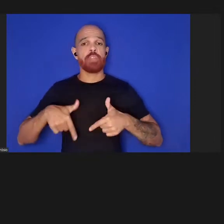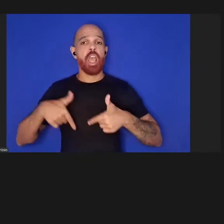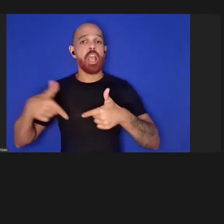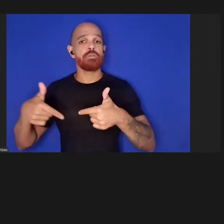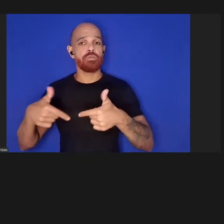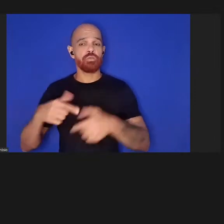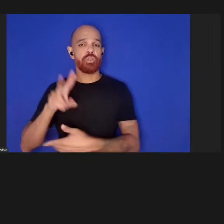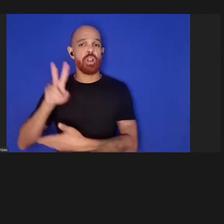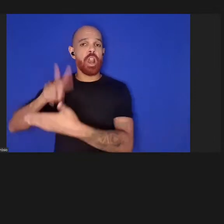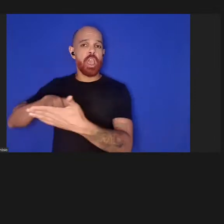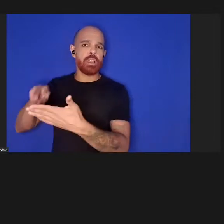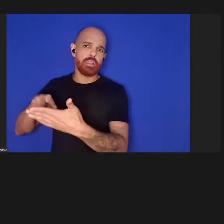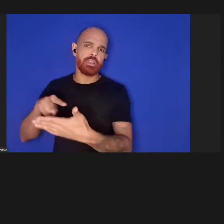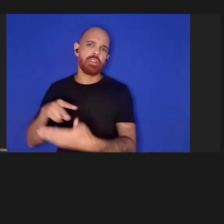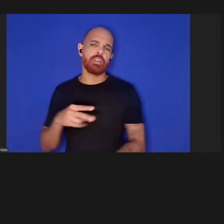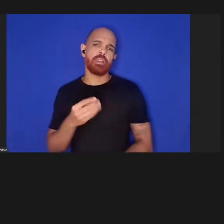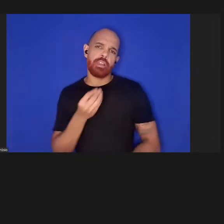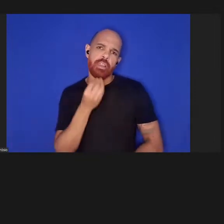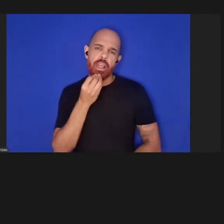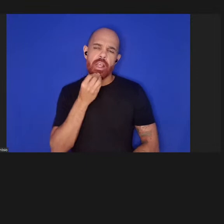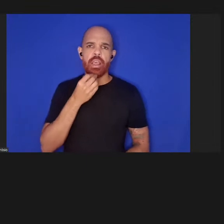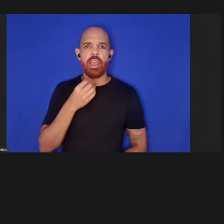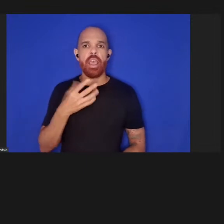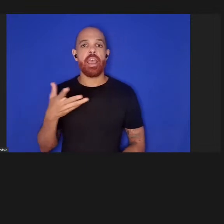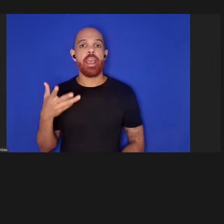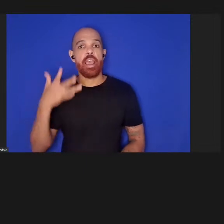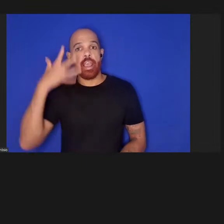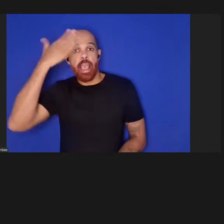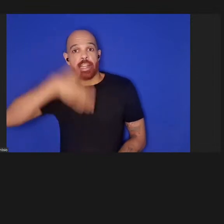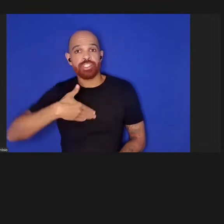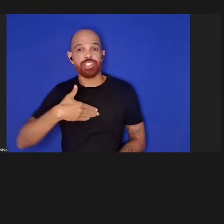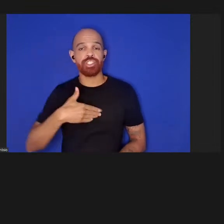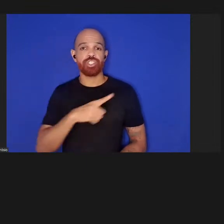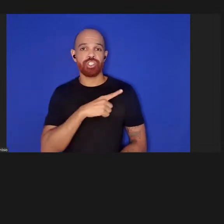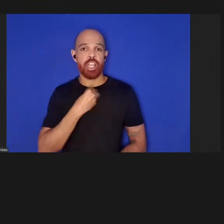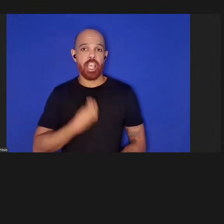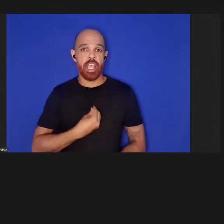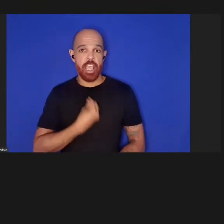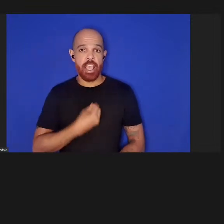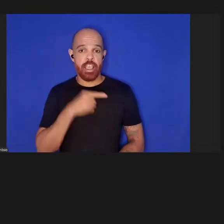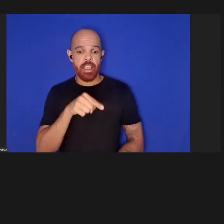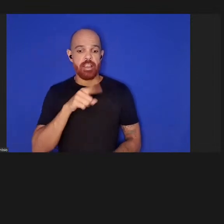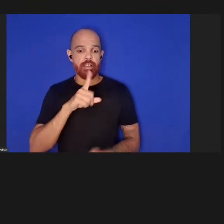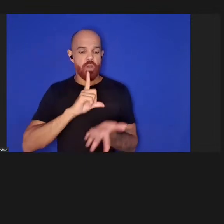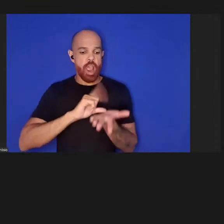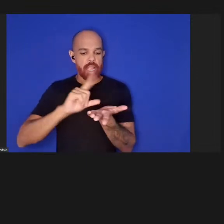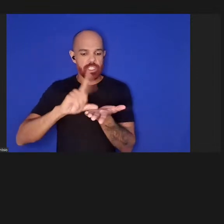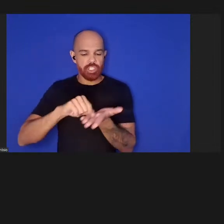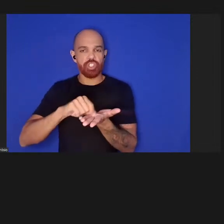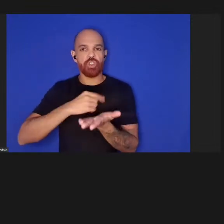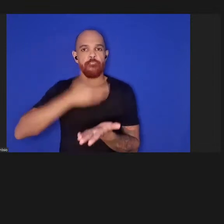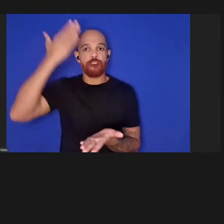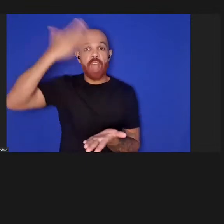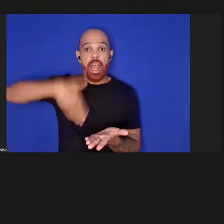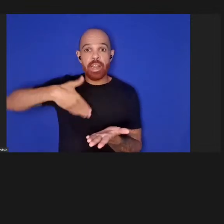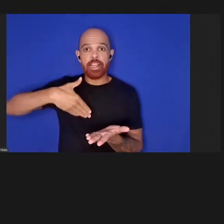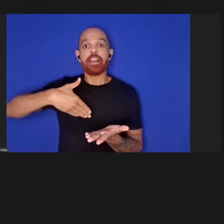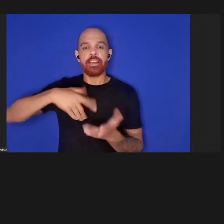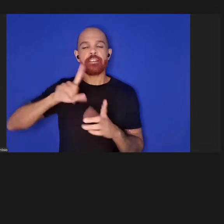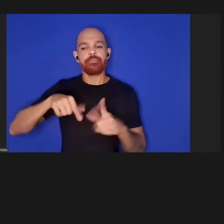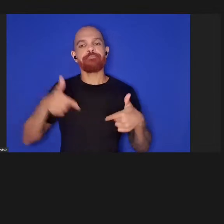claro que a garantia de poder estar na presença de um artigo validado está sendo um artigo